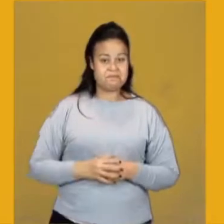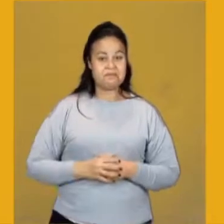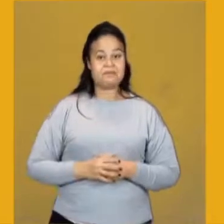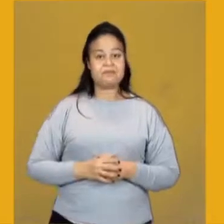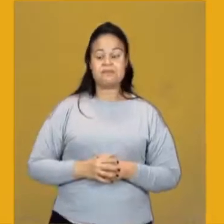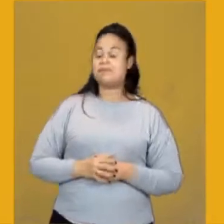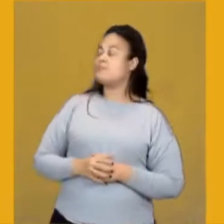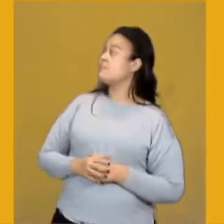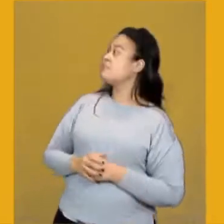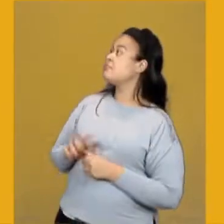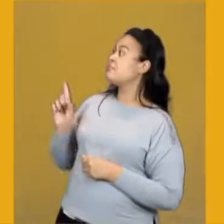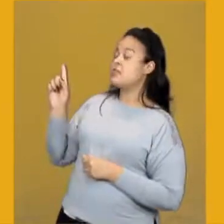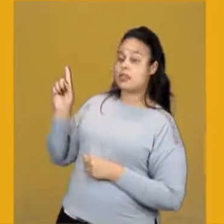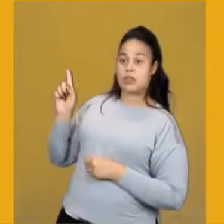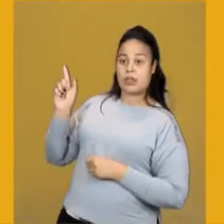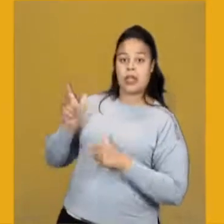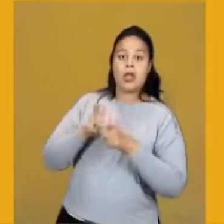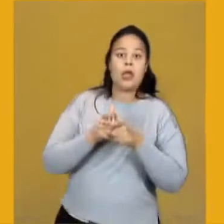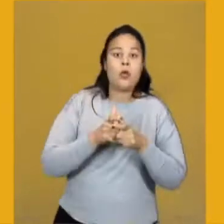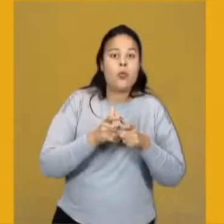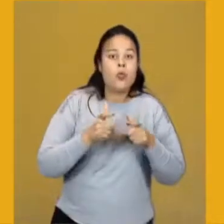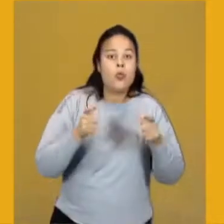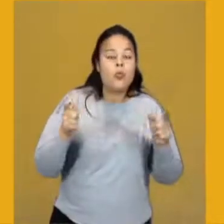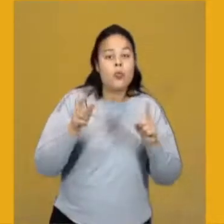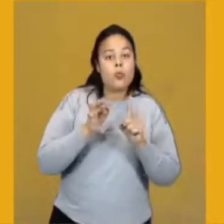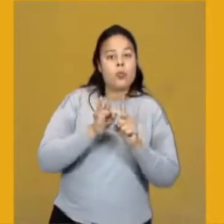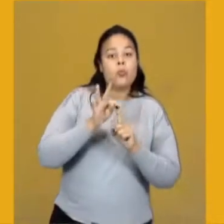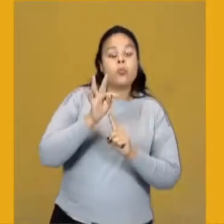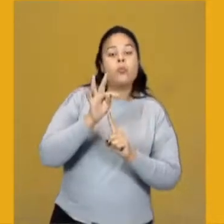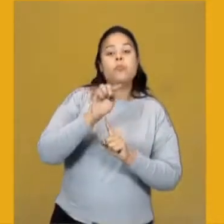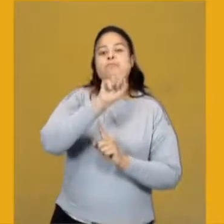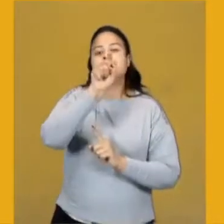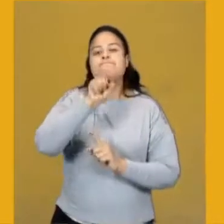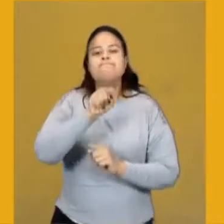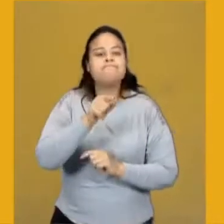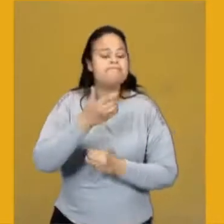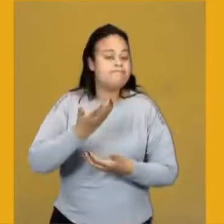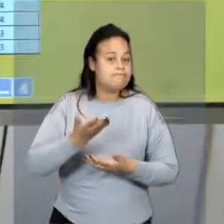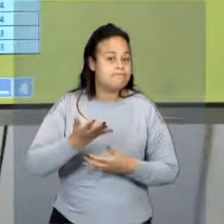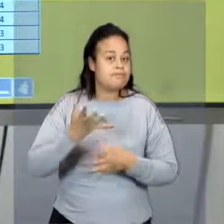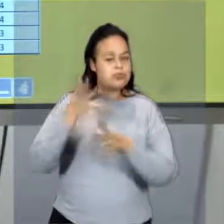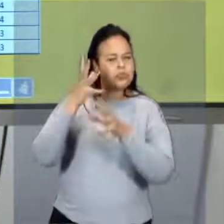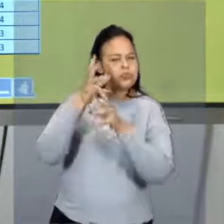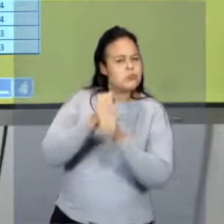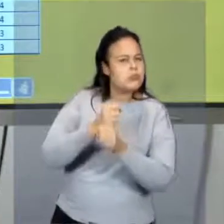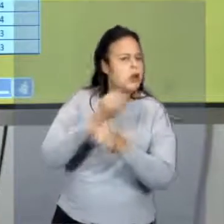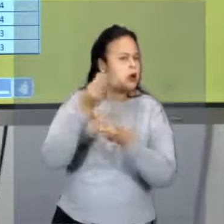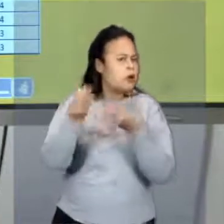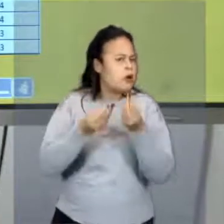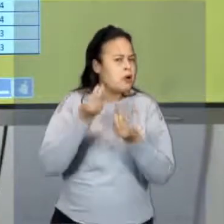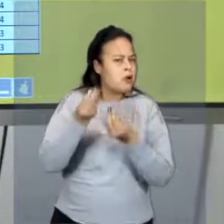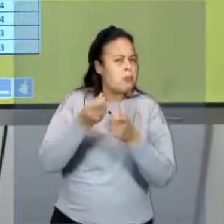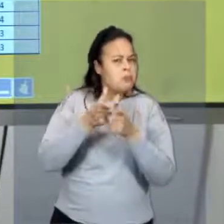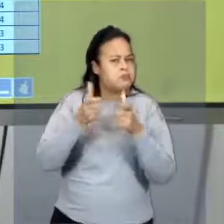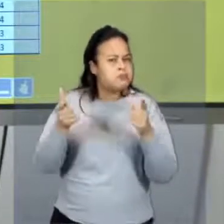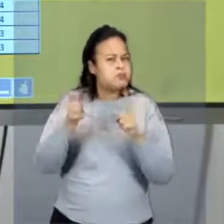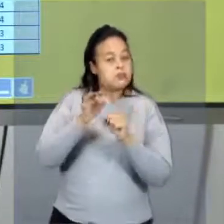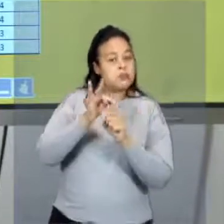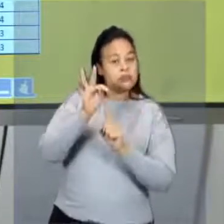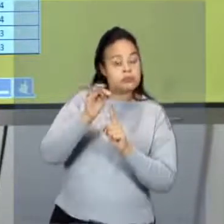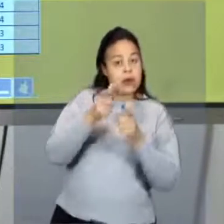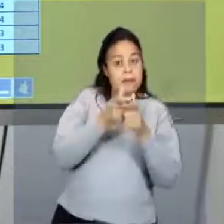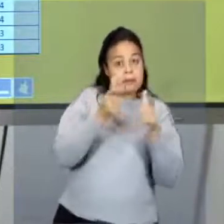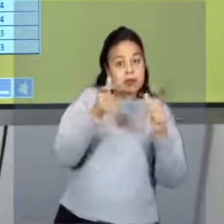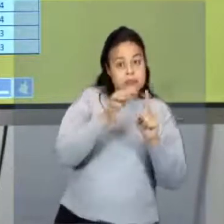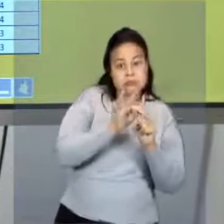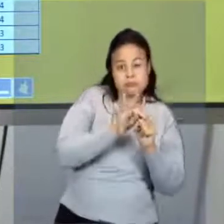lá a amplitude térmica foi de... Bom, como que você calcula a amplitude térmica? Você pega a maior